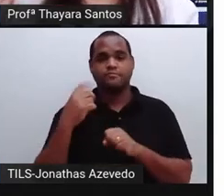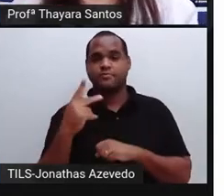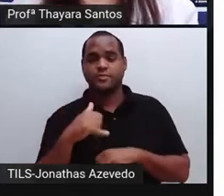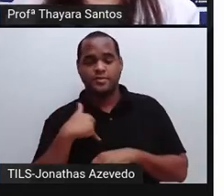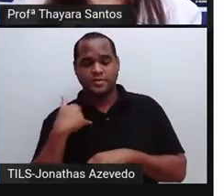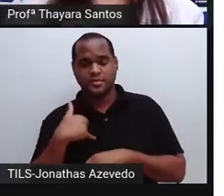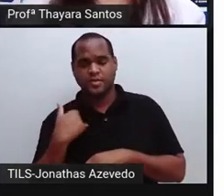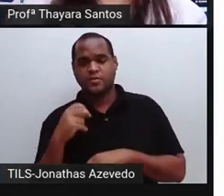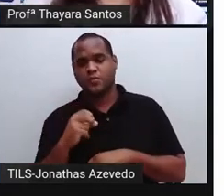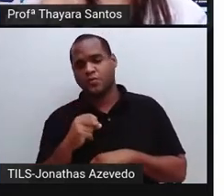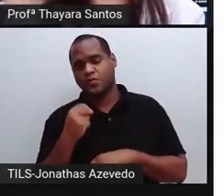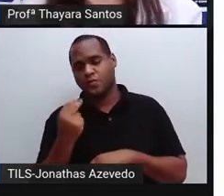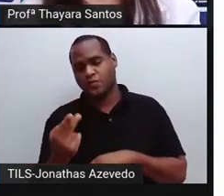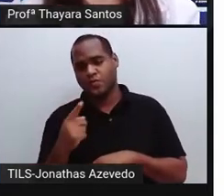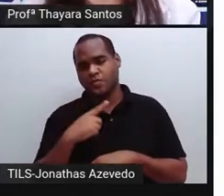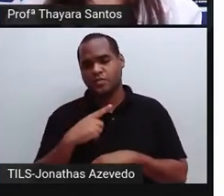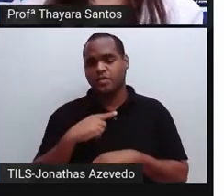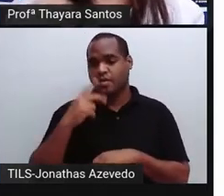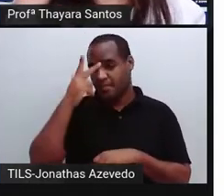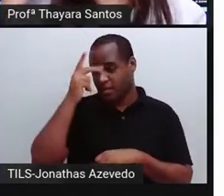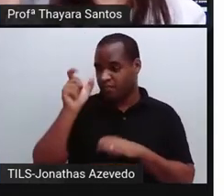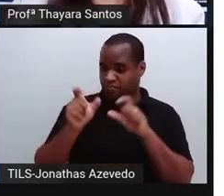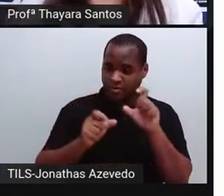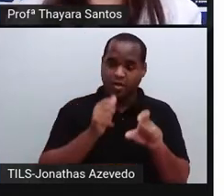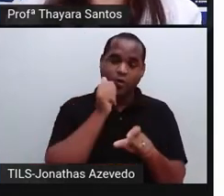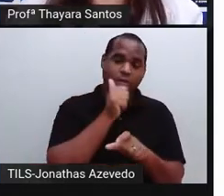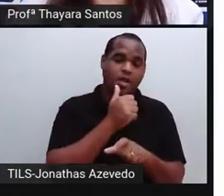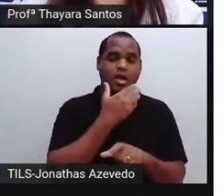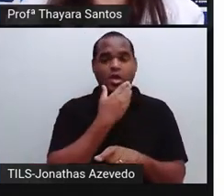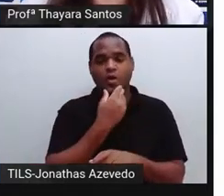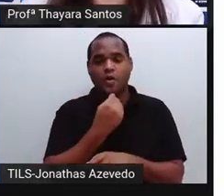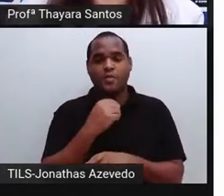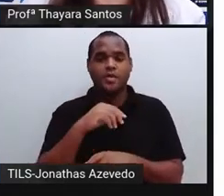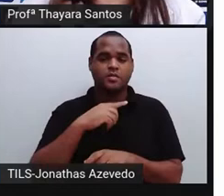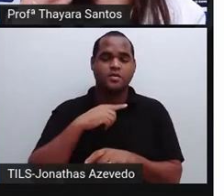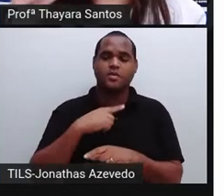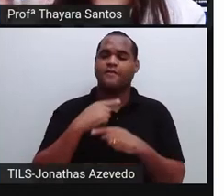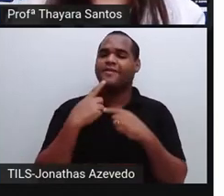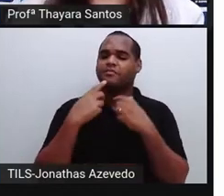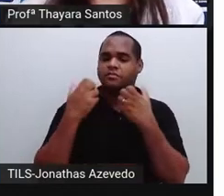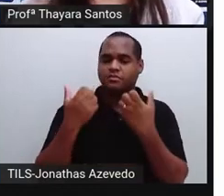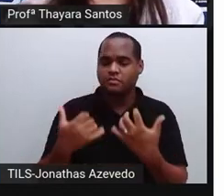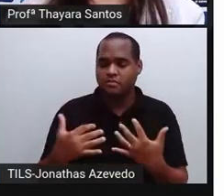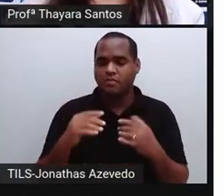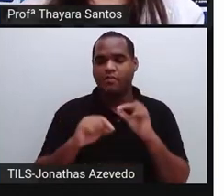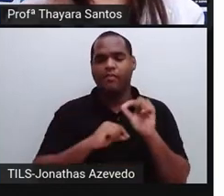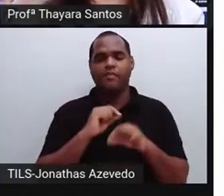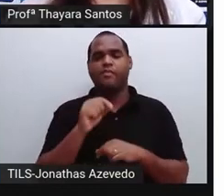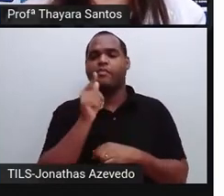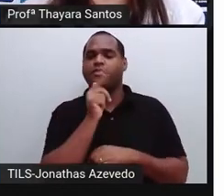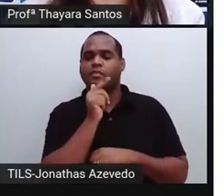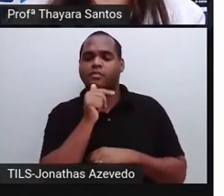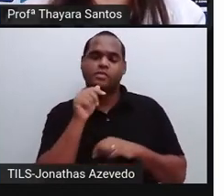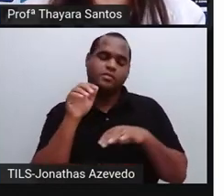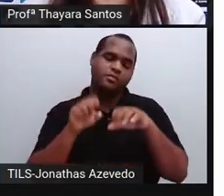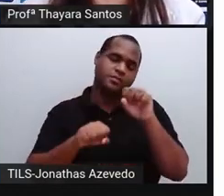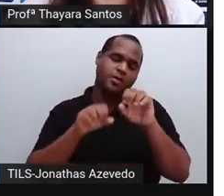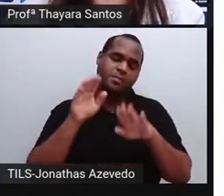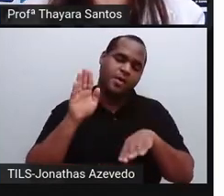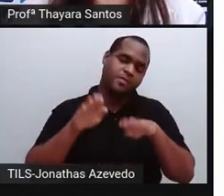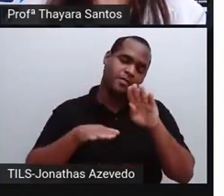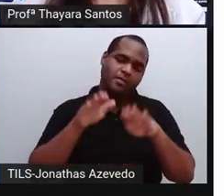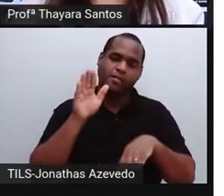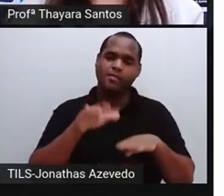quanto de acordo com o sexo, de acordo com o órgão que a gente está falando. Então, essa quantidade de água varia dentro do nosso